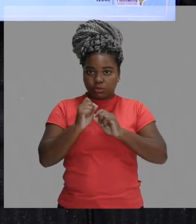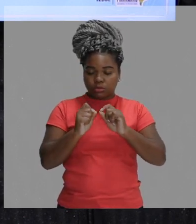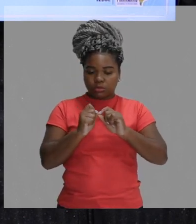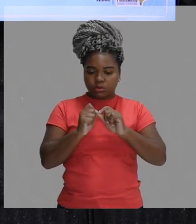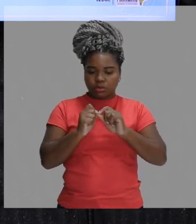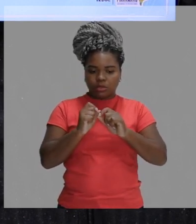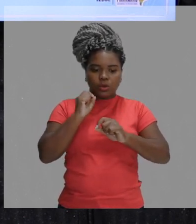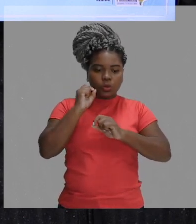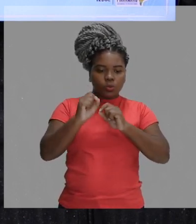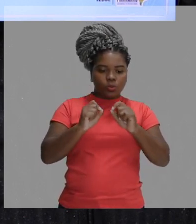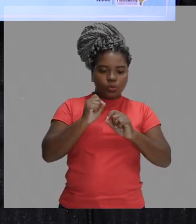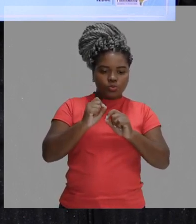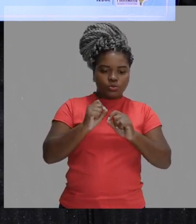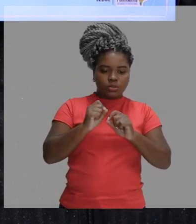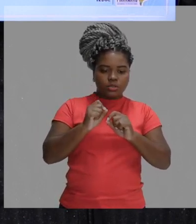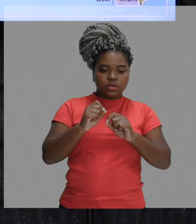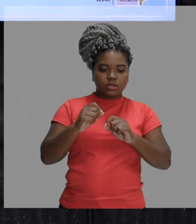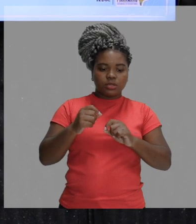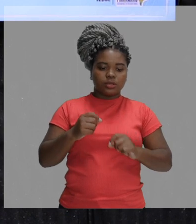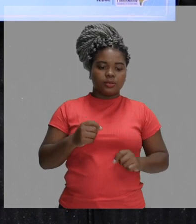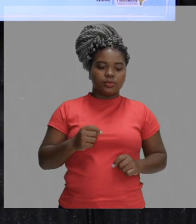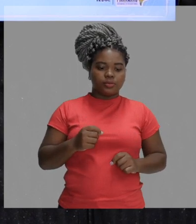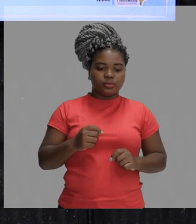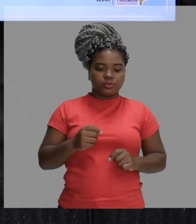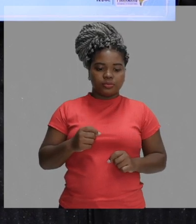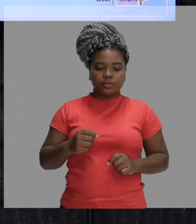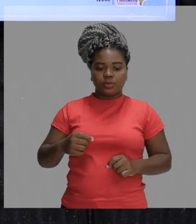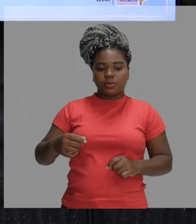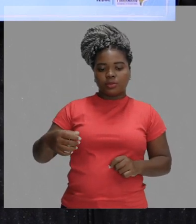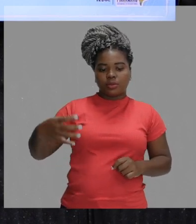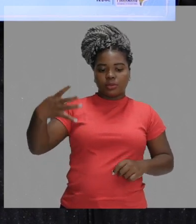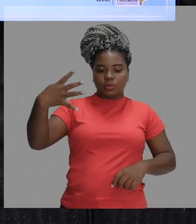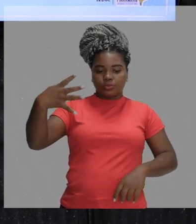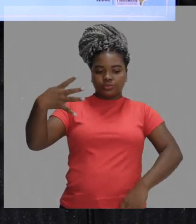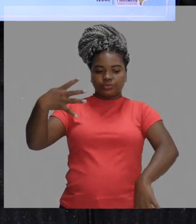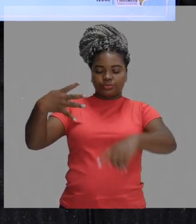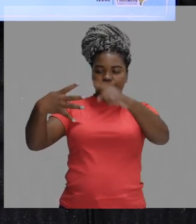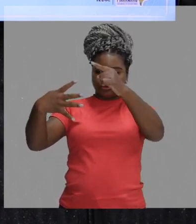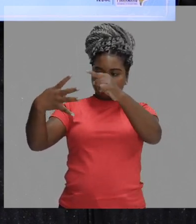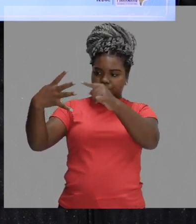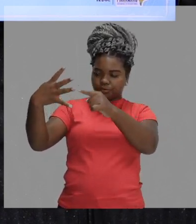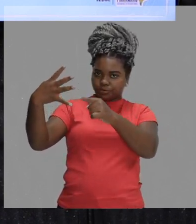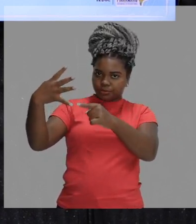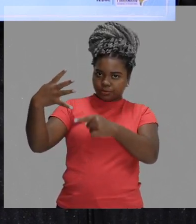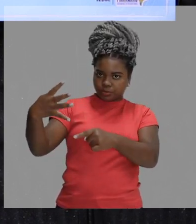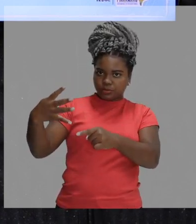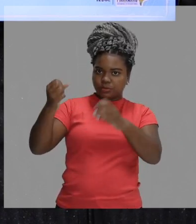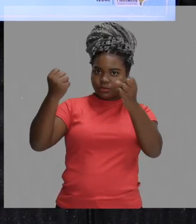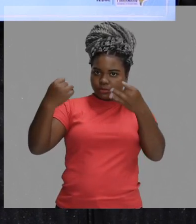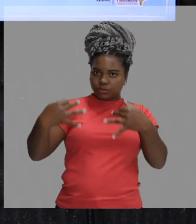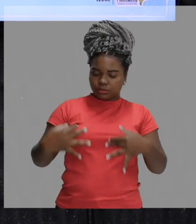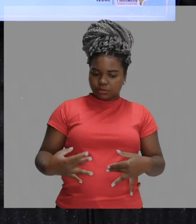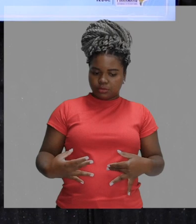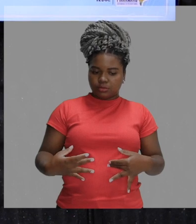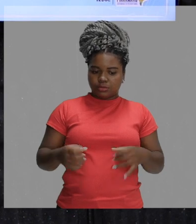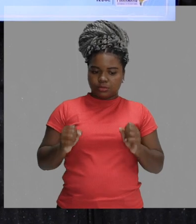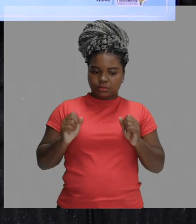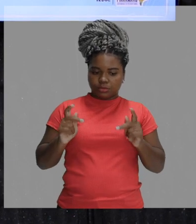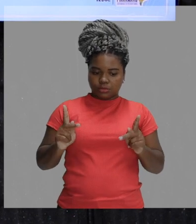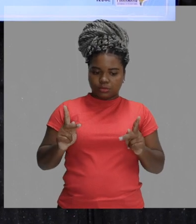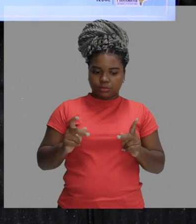o que está falando cada uma dessas alternativas. Certo? Então, na letra A, ele está falando